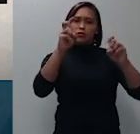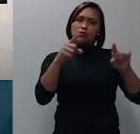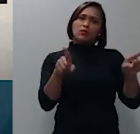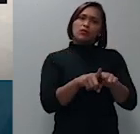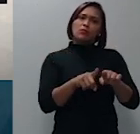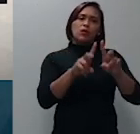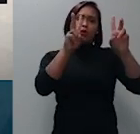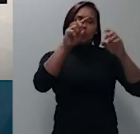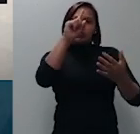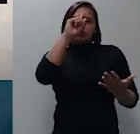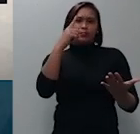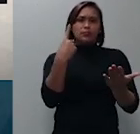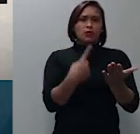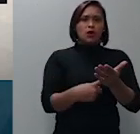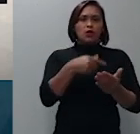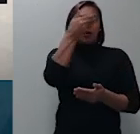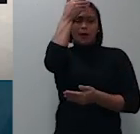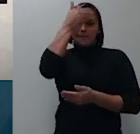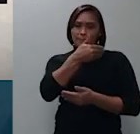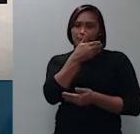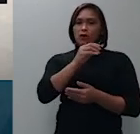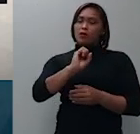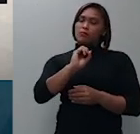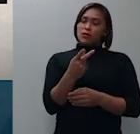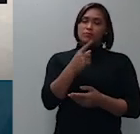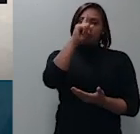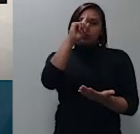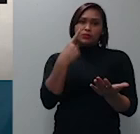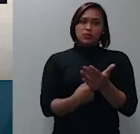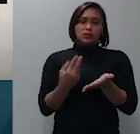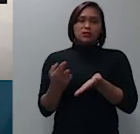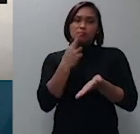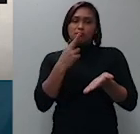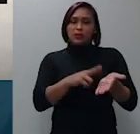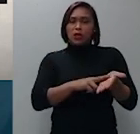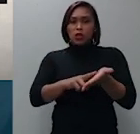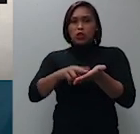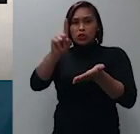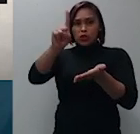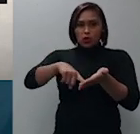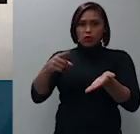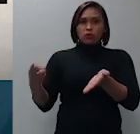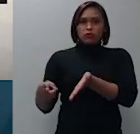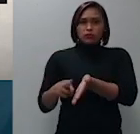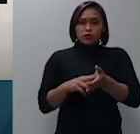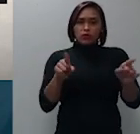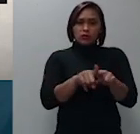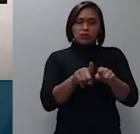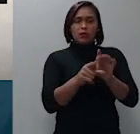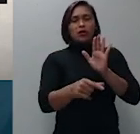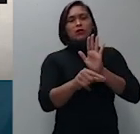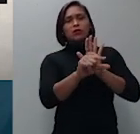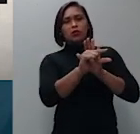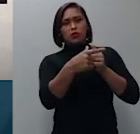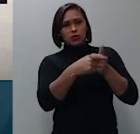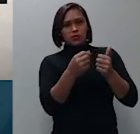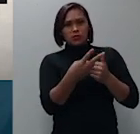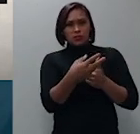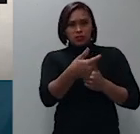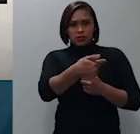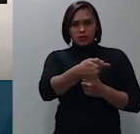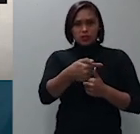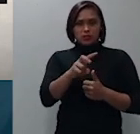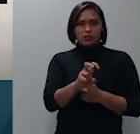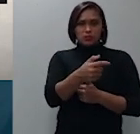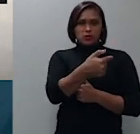efetuada no bojo da decisão interlocutória de saneamento tal como prevista no 357 acima como